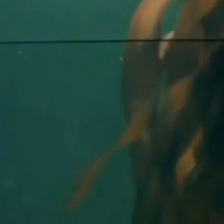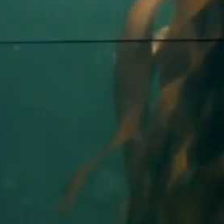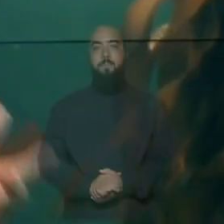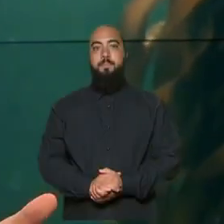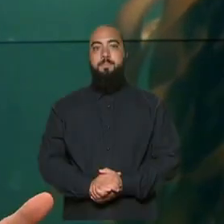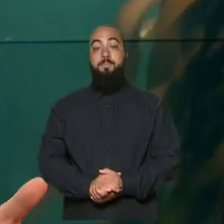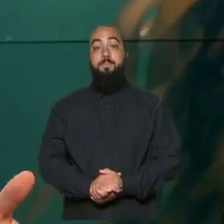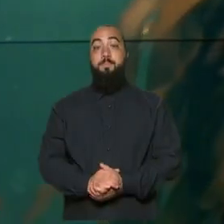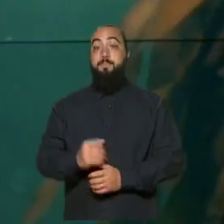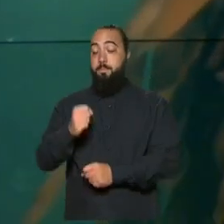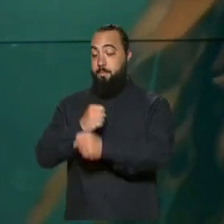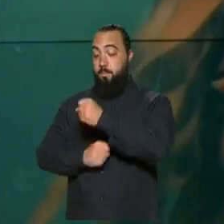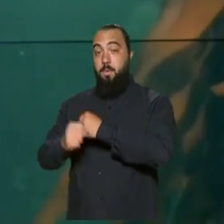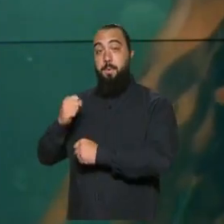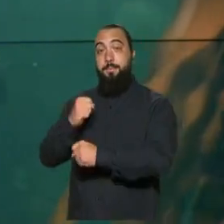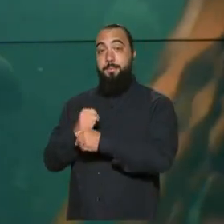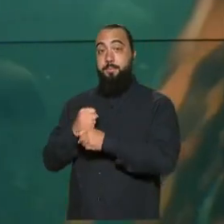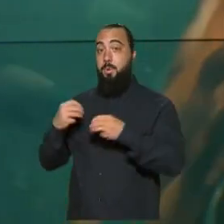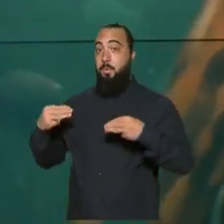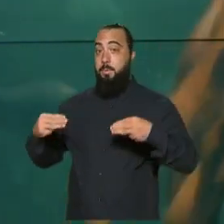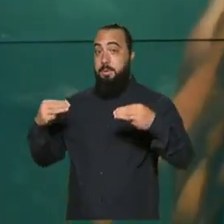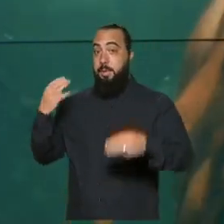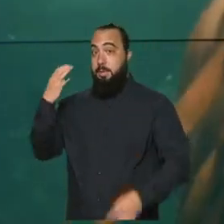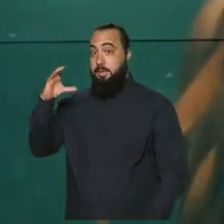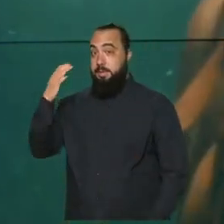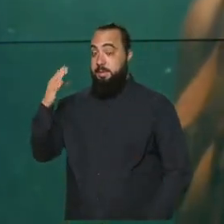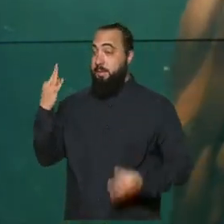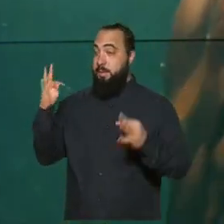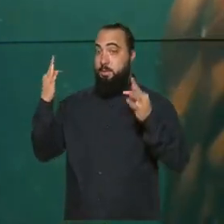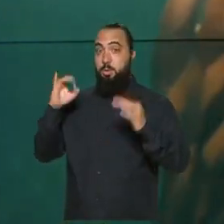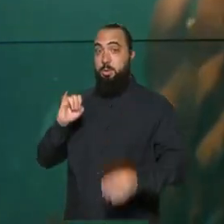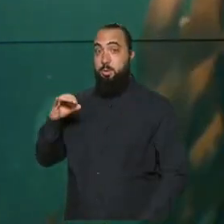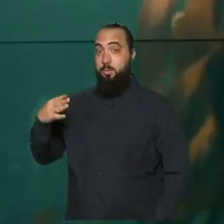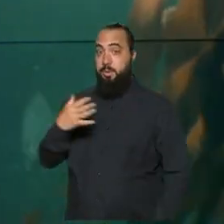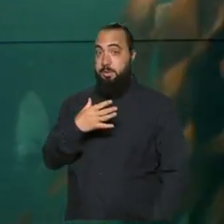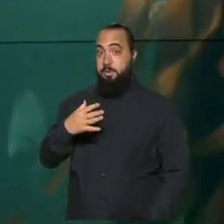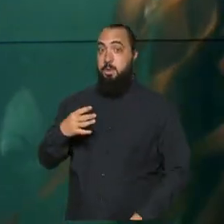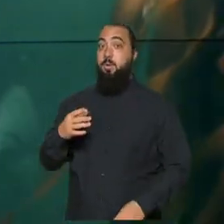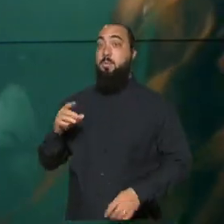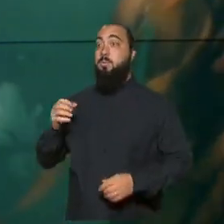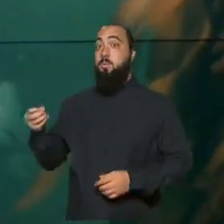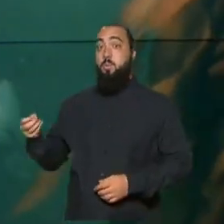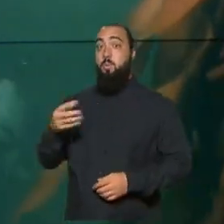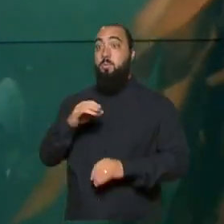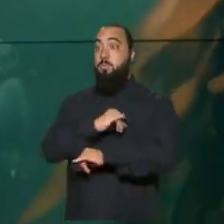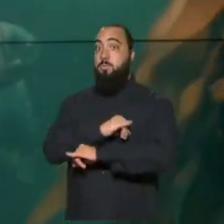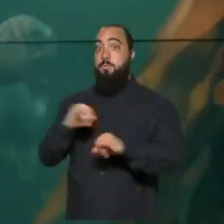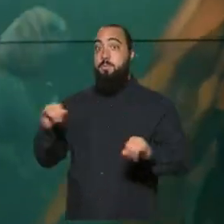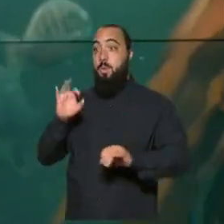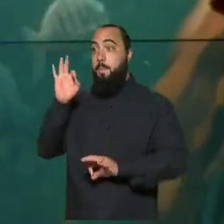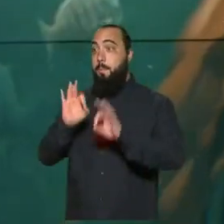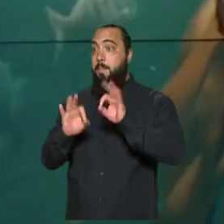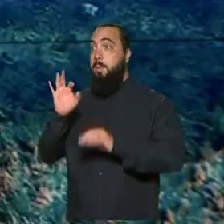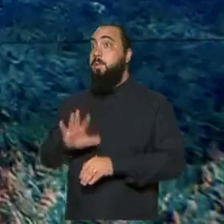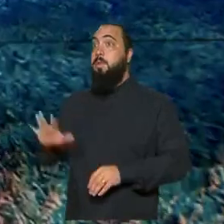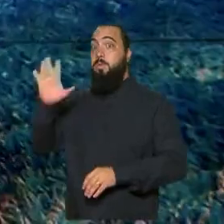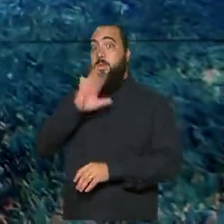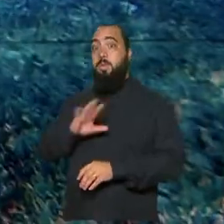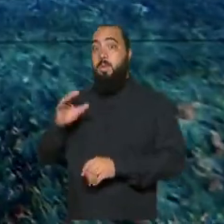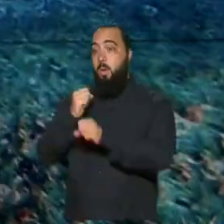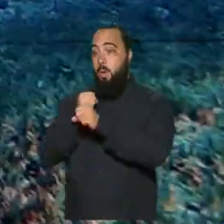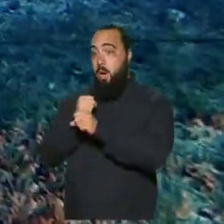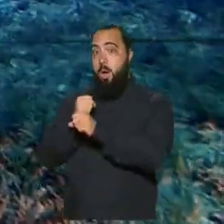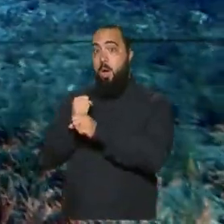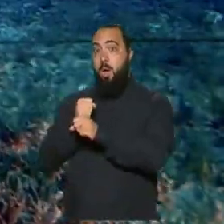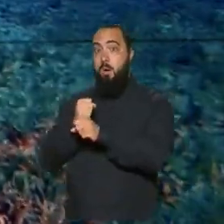No ano passado, o Ministério da Ciência, Tecnologia e Inovações lançou o plano nacional da década da ciência